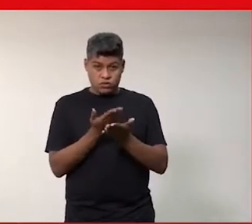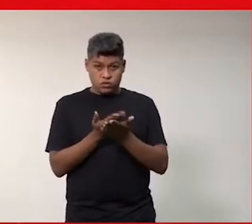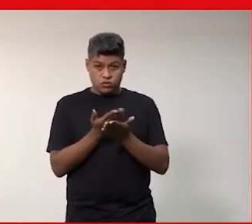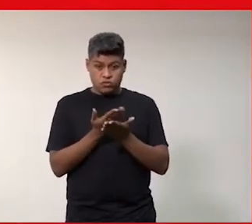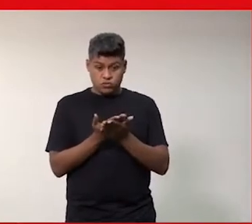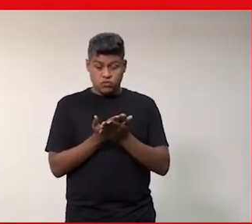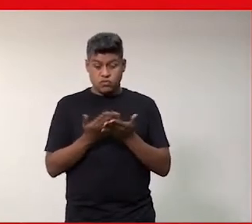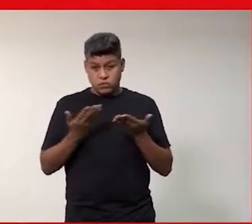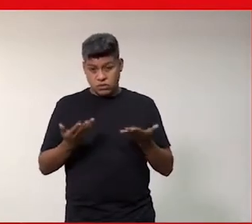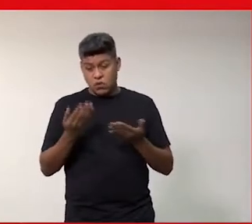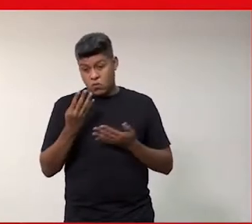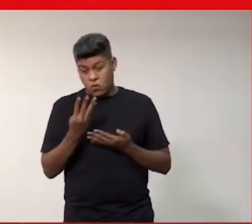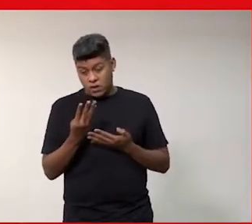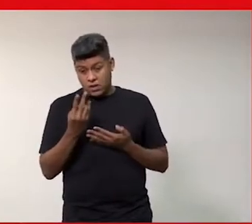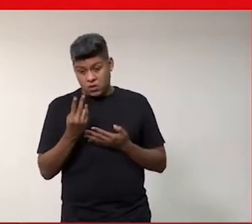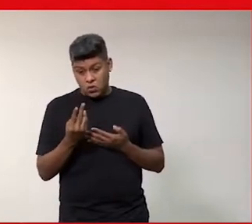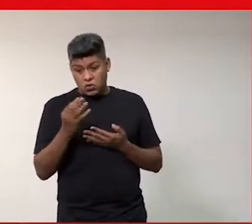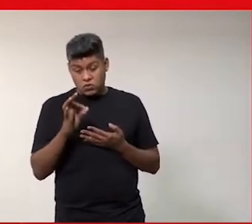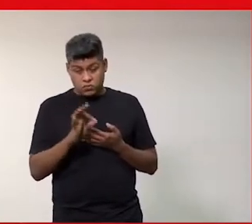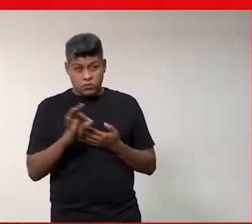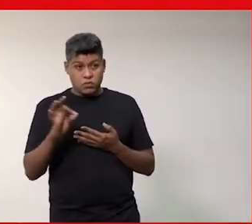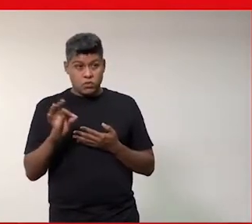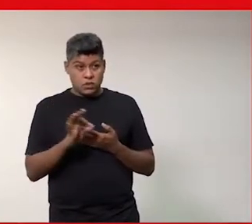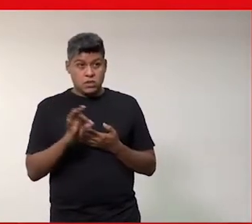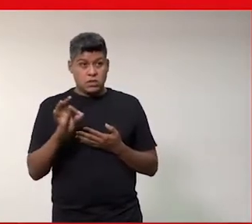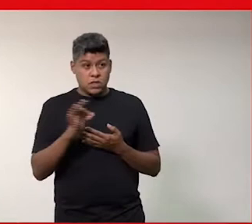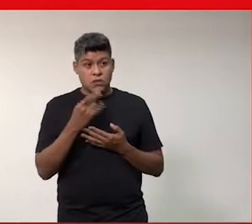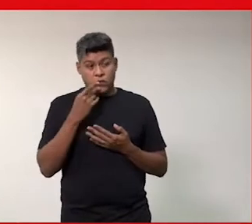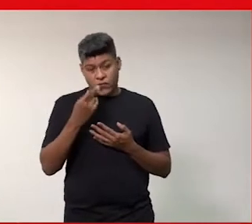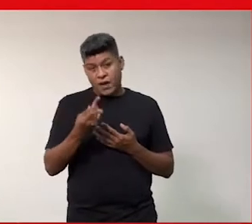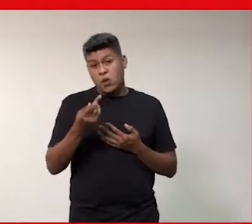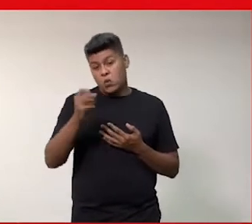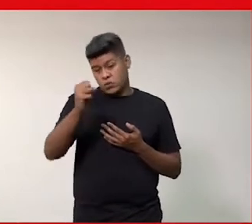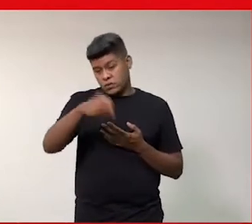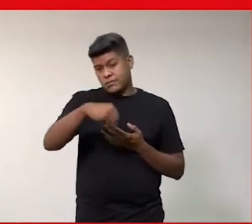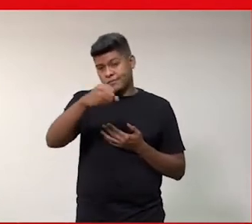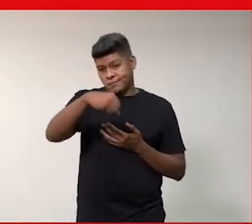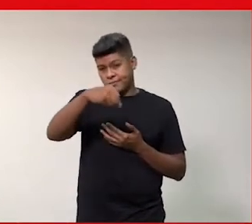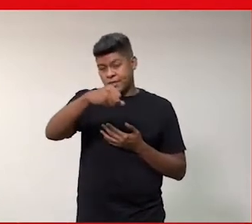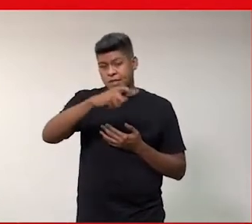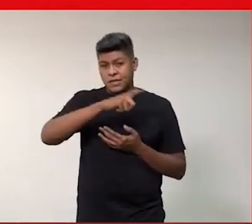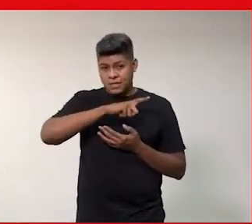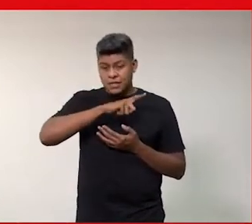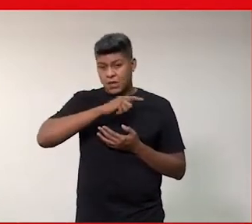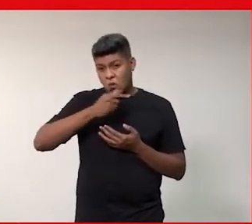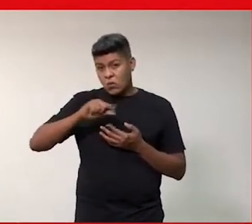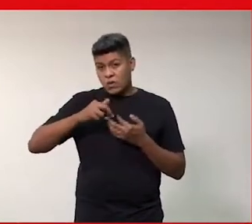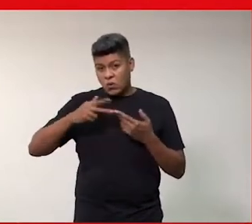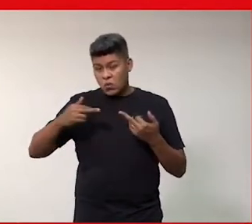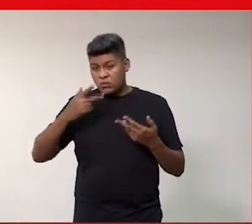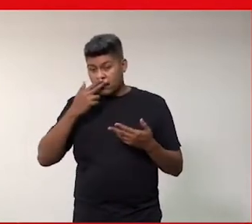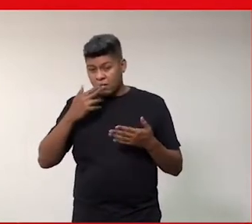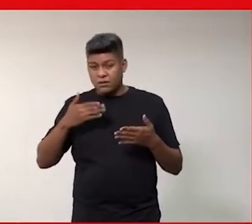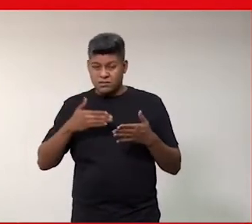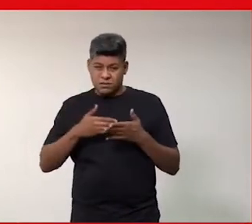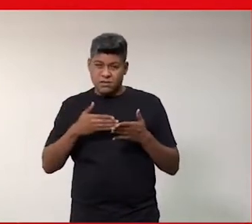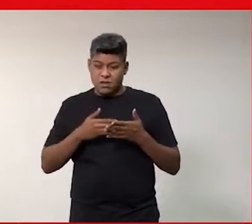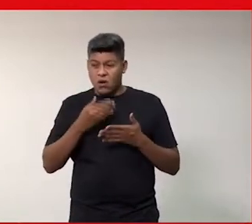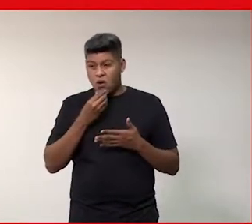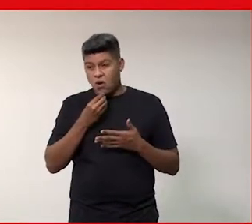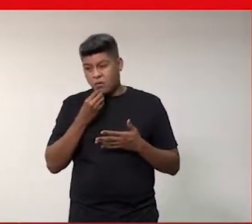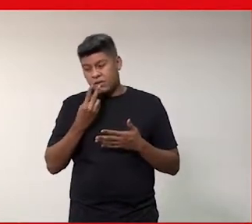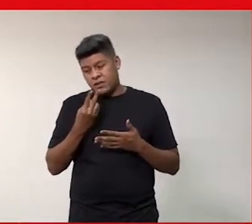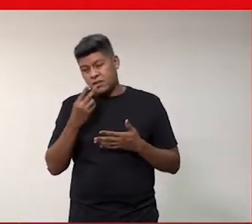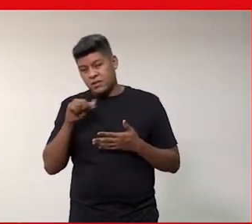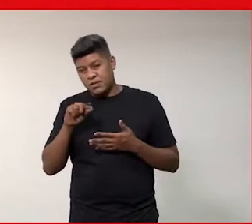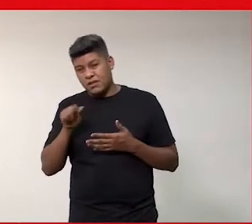Aí, 42% falaram que sim, que tem outros fatores que interferem. E dos homens, apenas 37